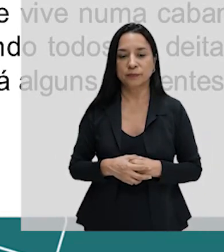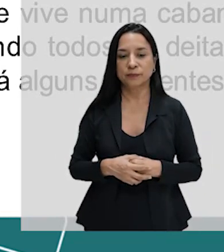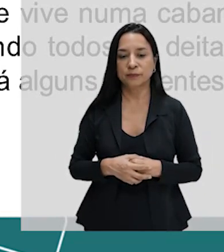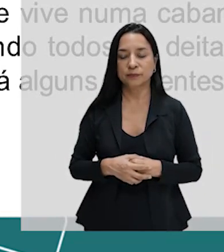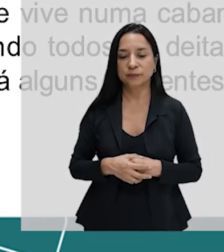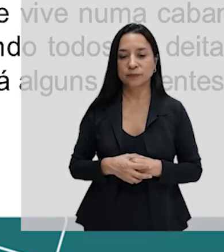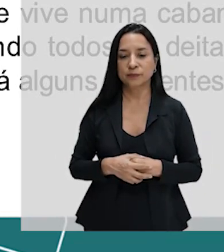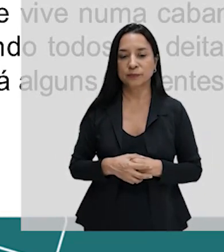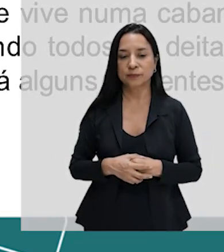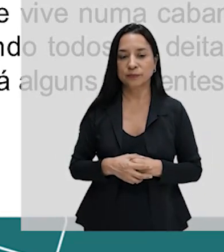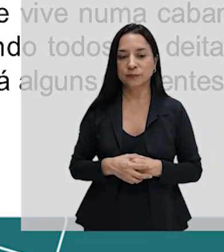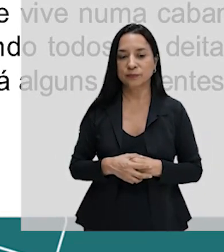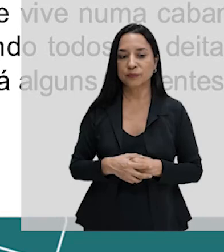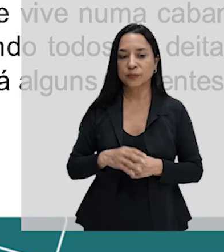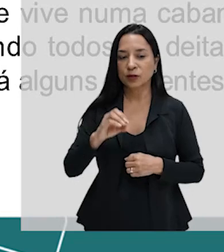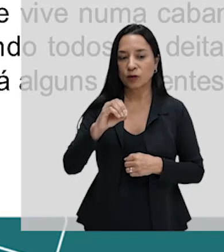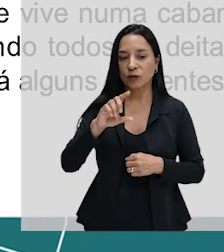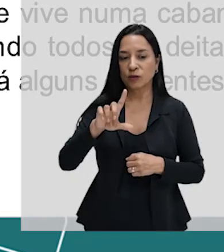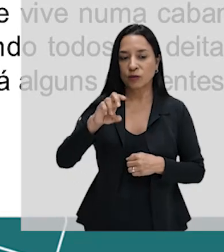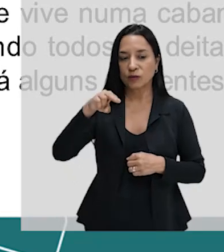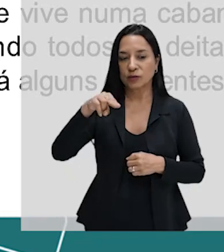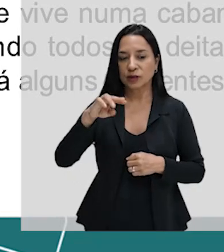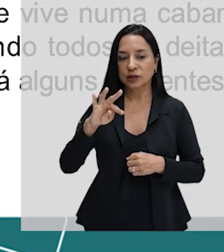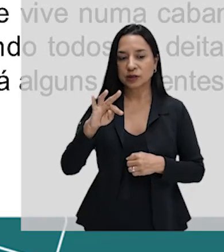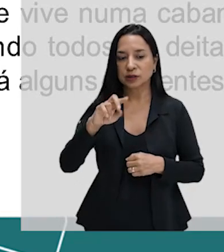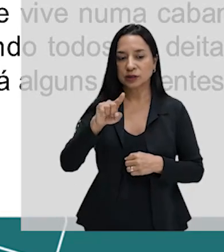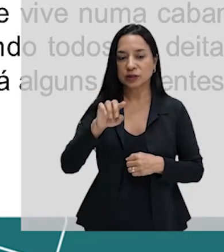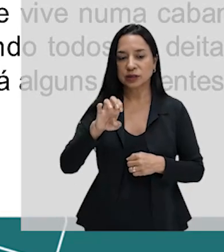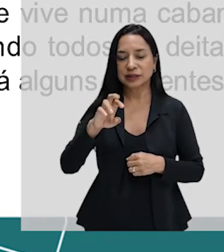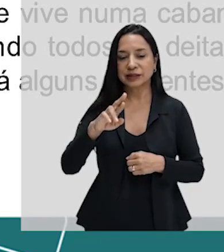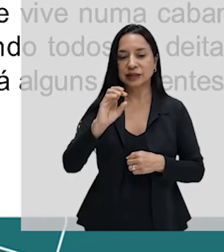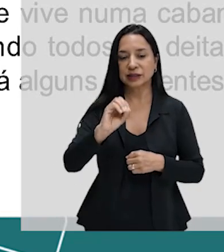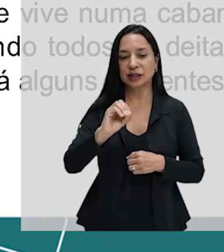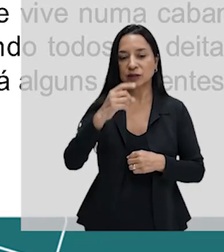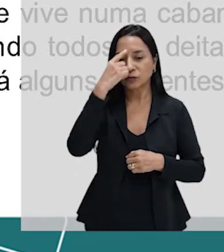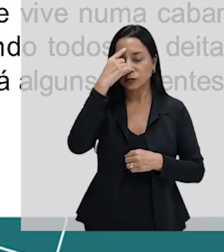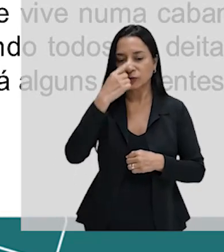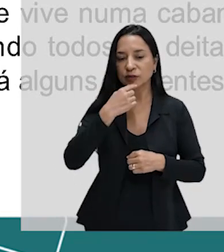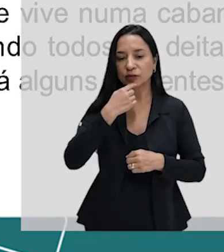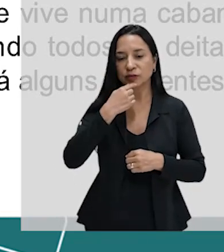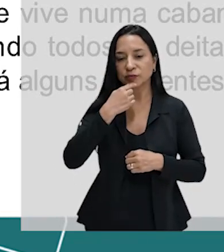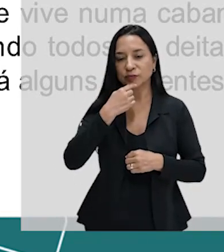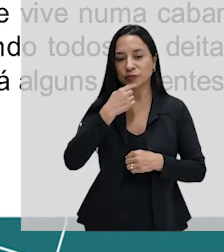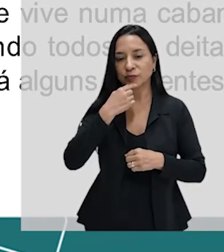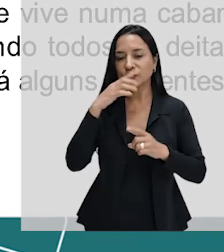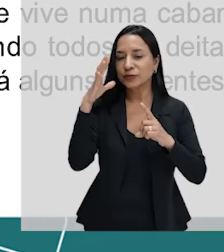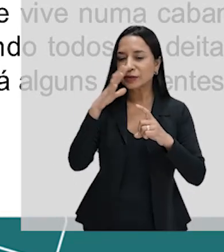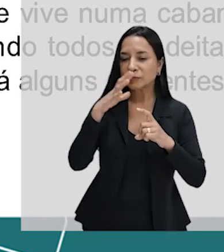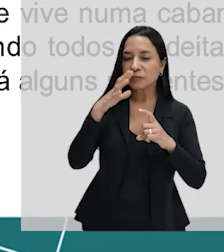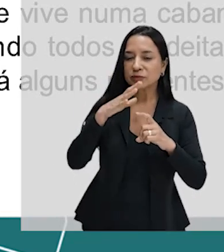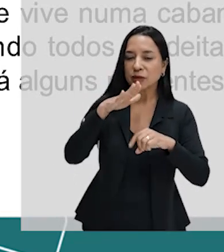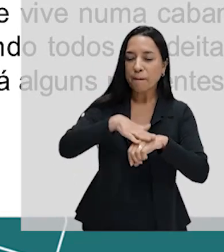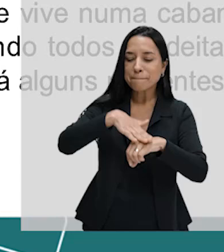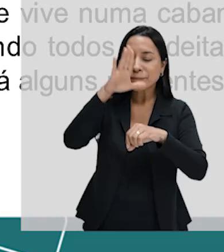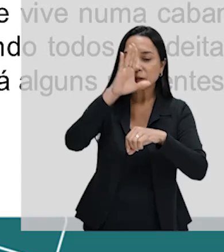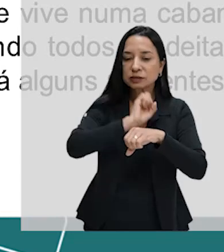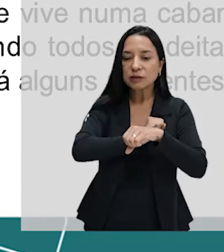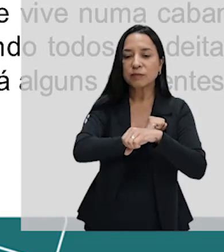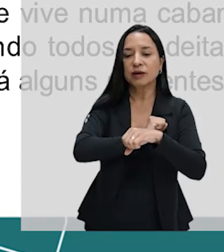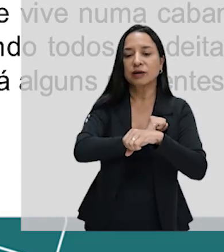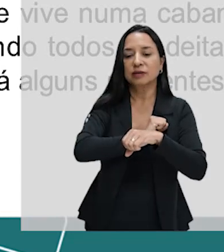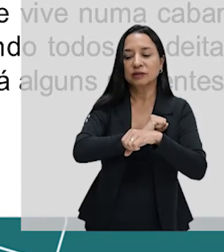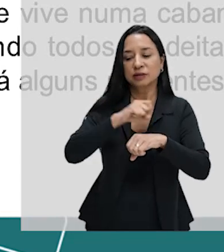figuras míticas mais adoradas pelas crianças, especialmente na época natalícia. Olentzero é a